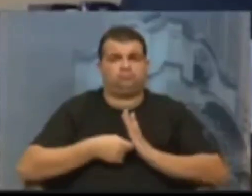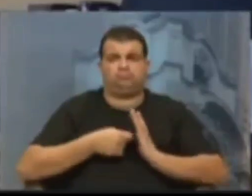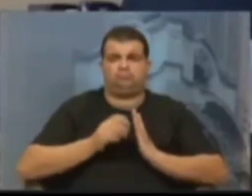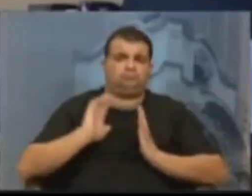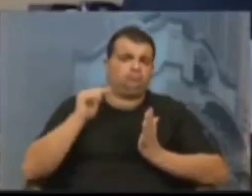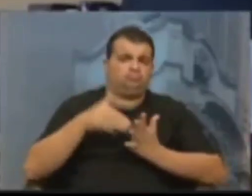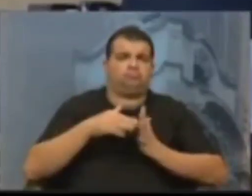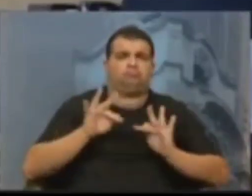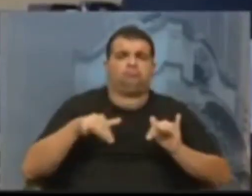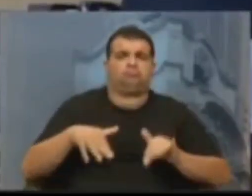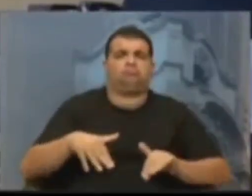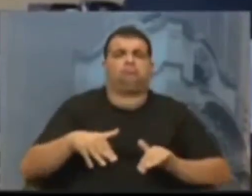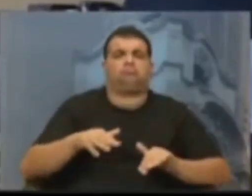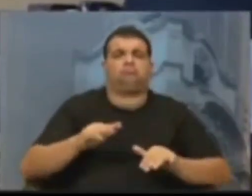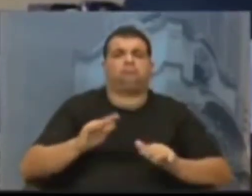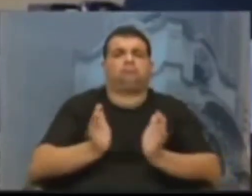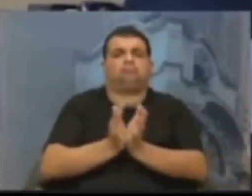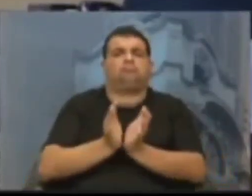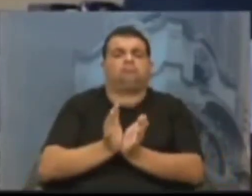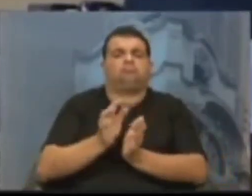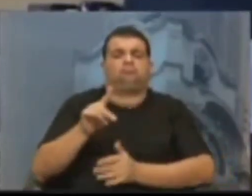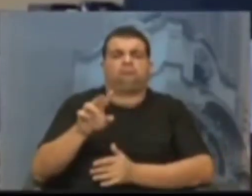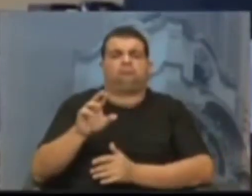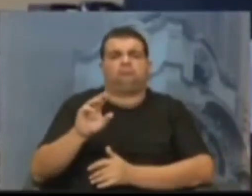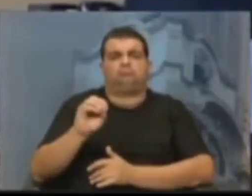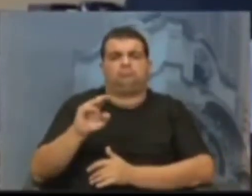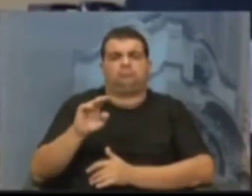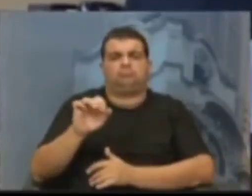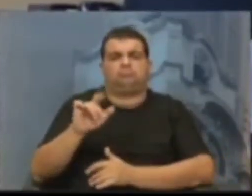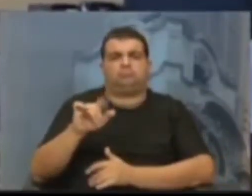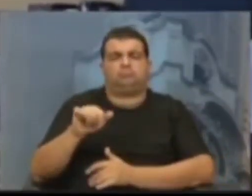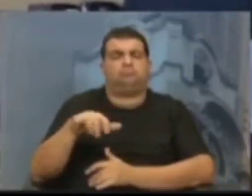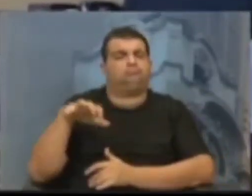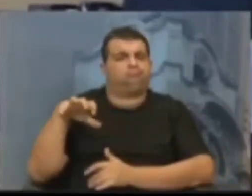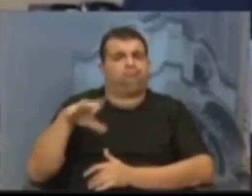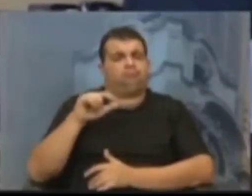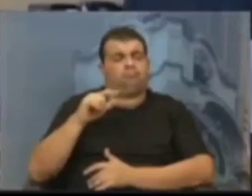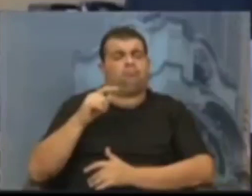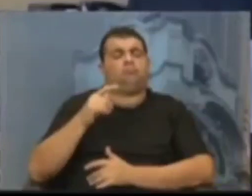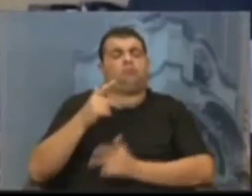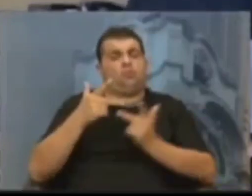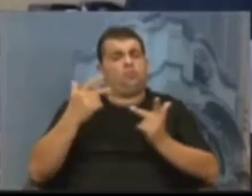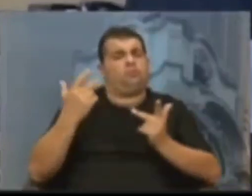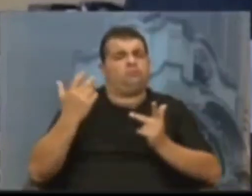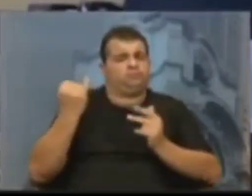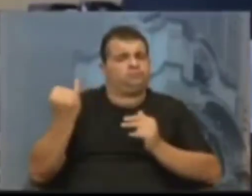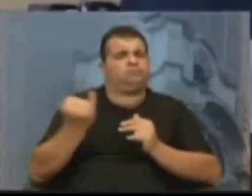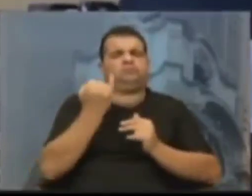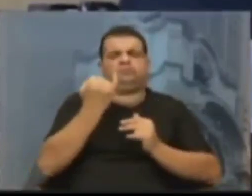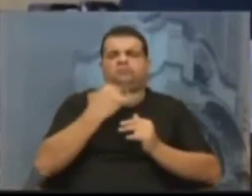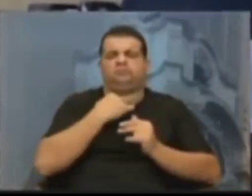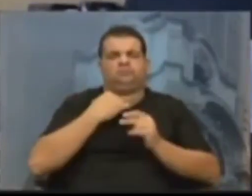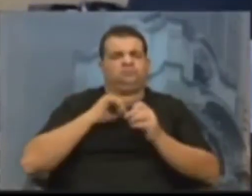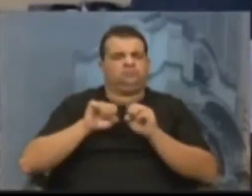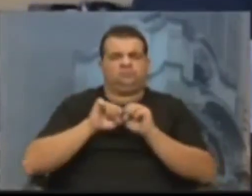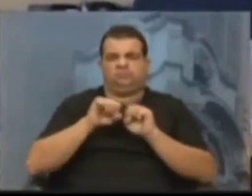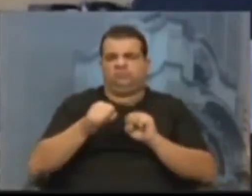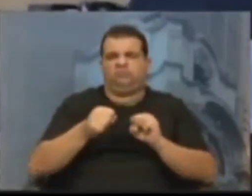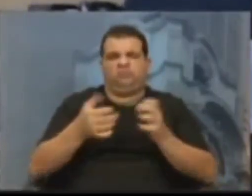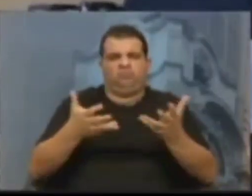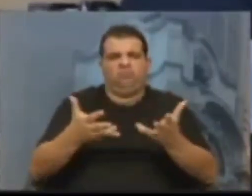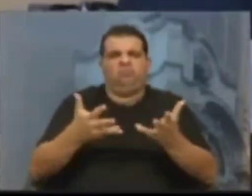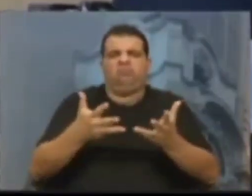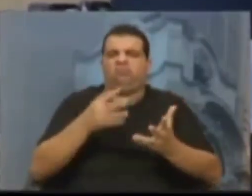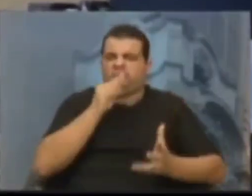fim porque a ProSempa é um patrimônio nacional que não pode ser destruído dessa forma